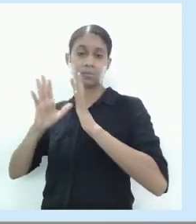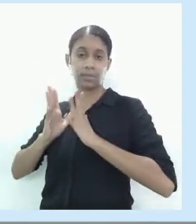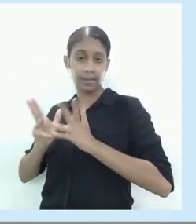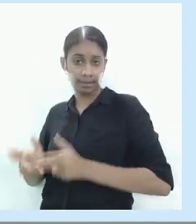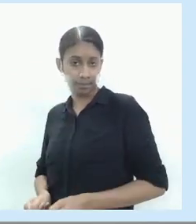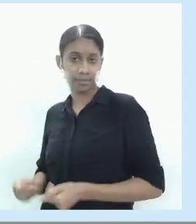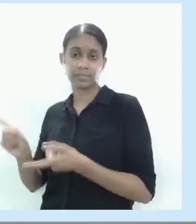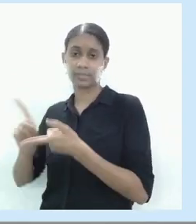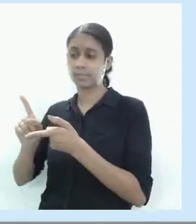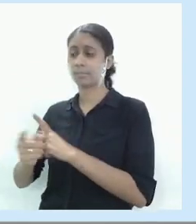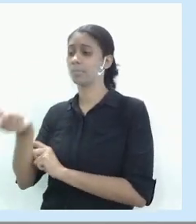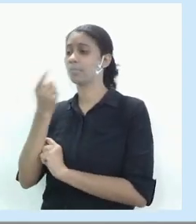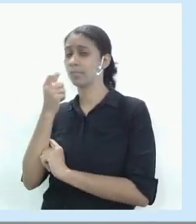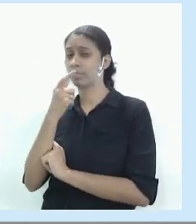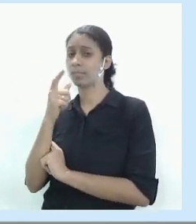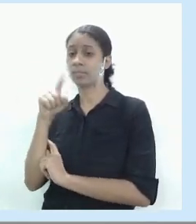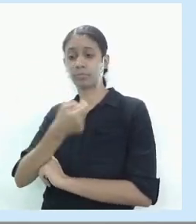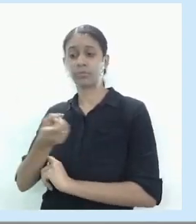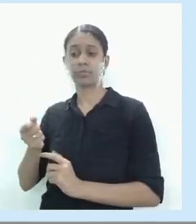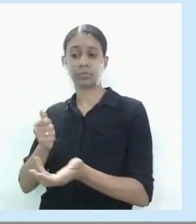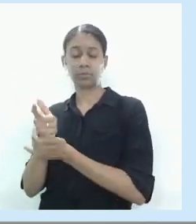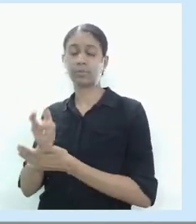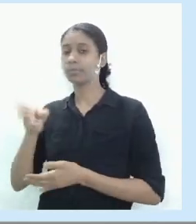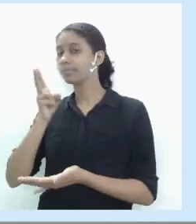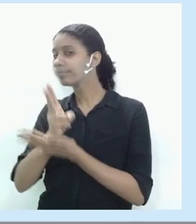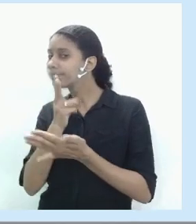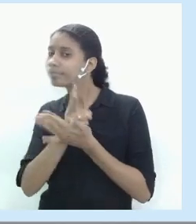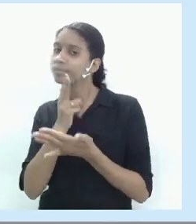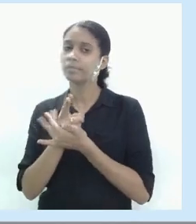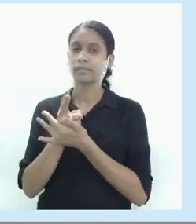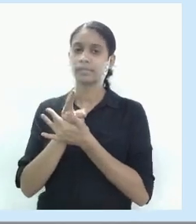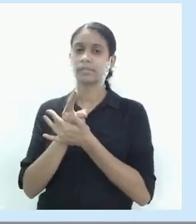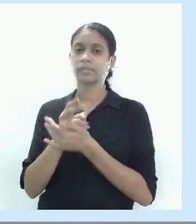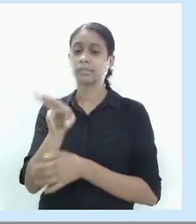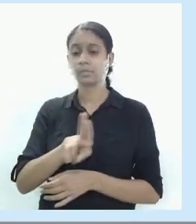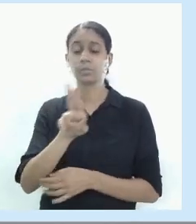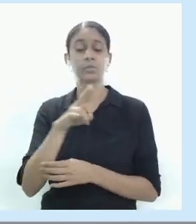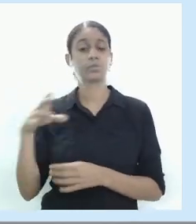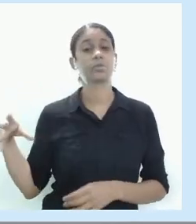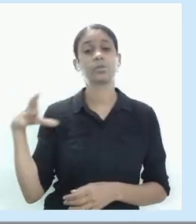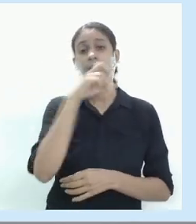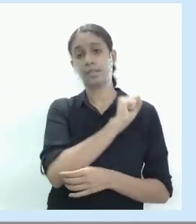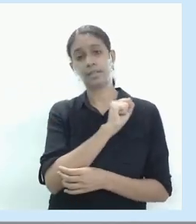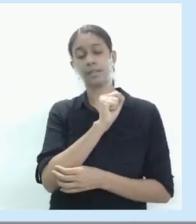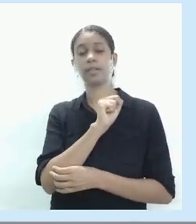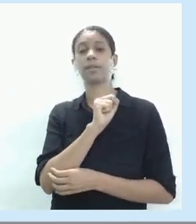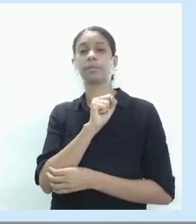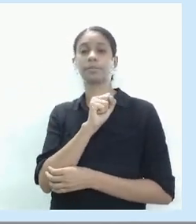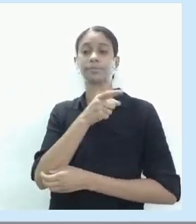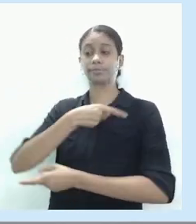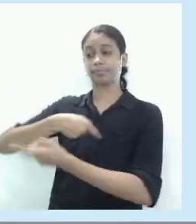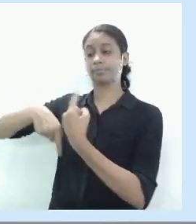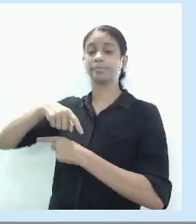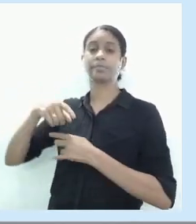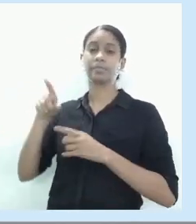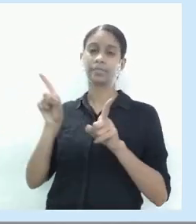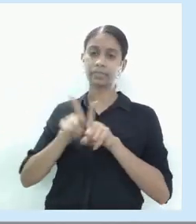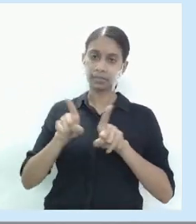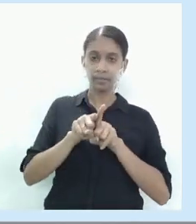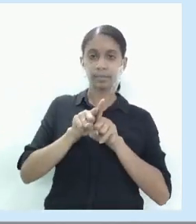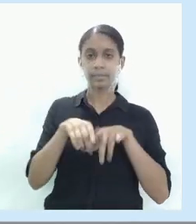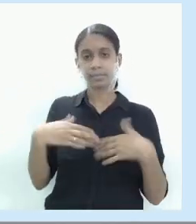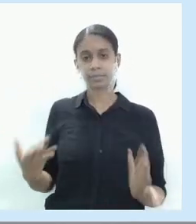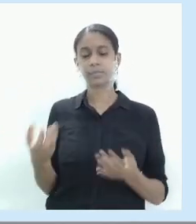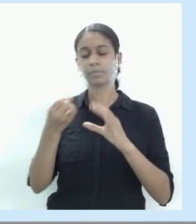produtos que você compra a todo momento e que o consumo é rápido e a rotatividade também. Então, por essas